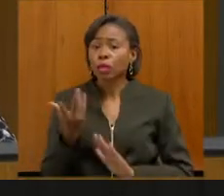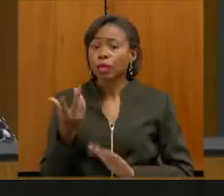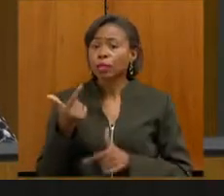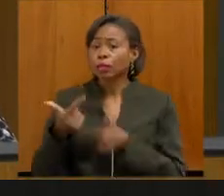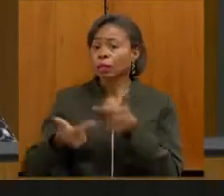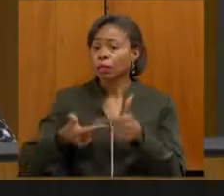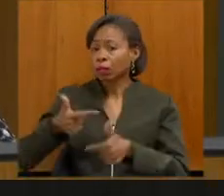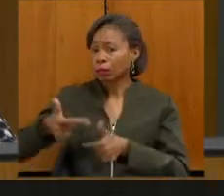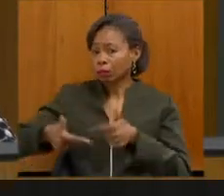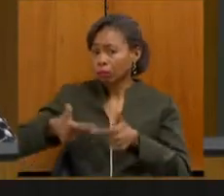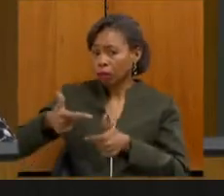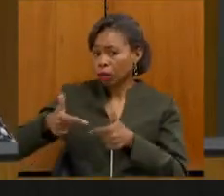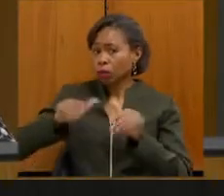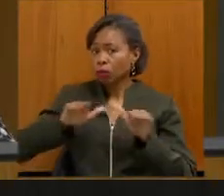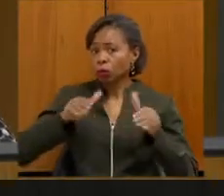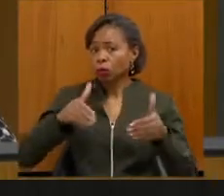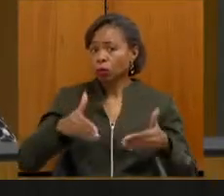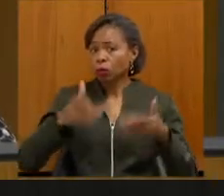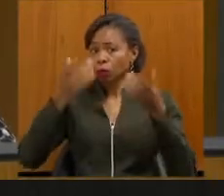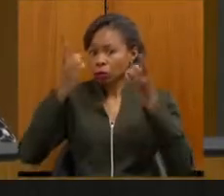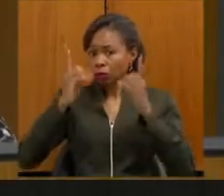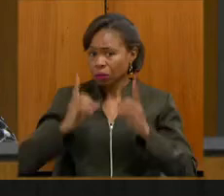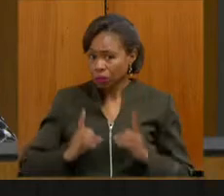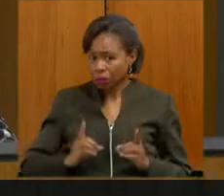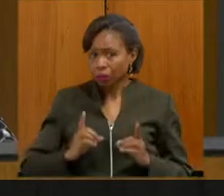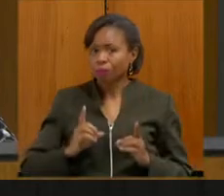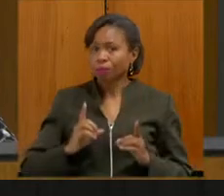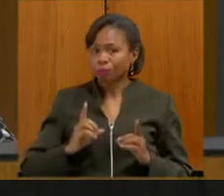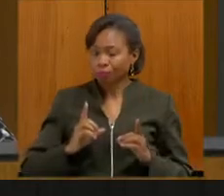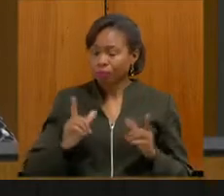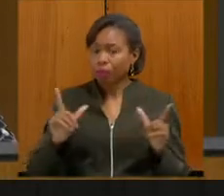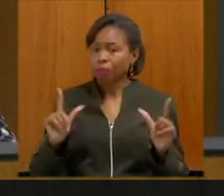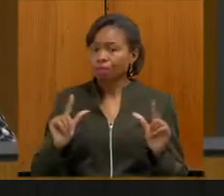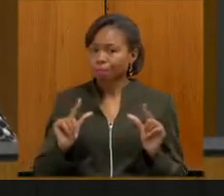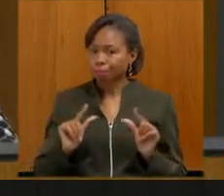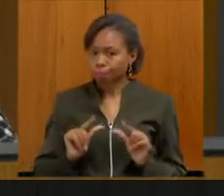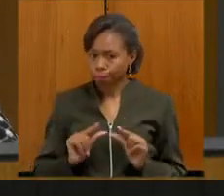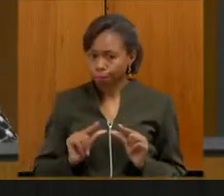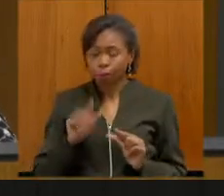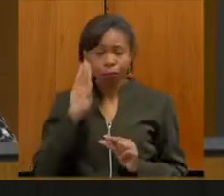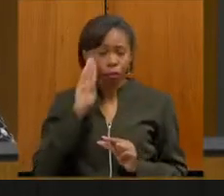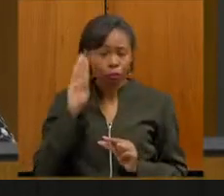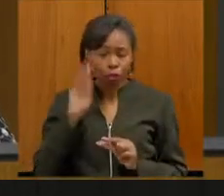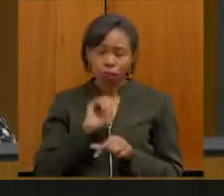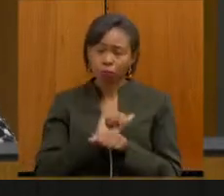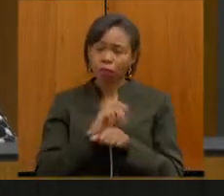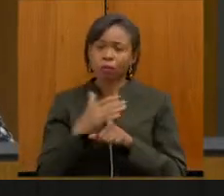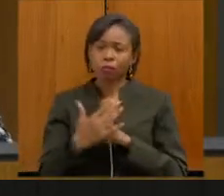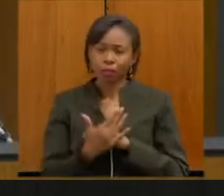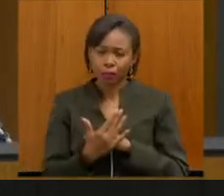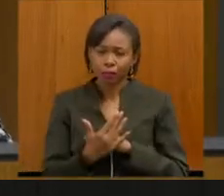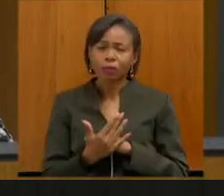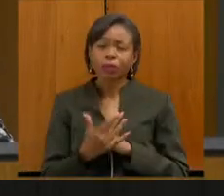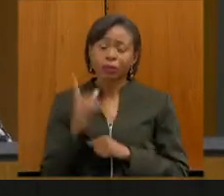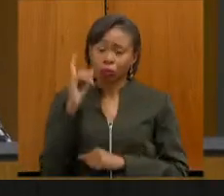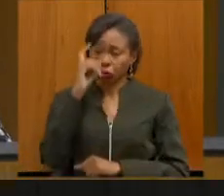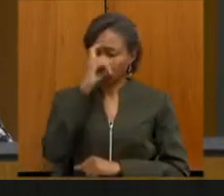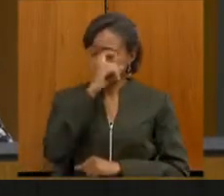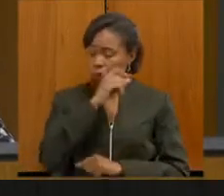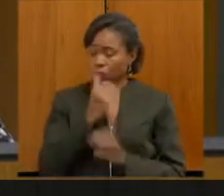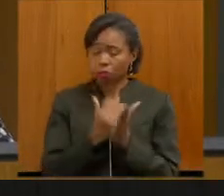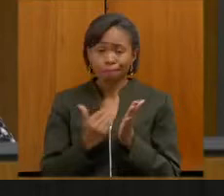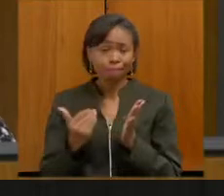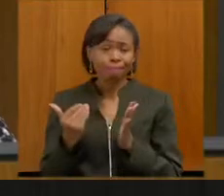com deficiência, principalmente nesse contexto pandêmico, têm diminuído. Então, é o que dificulta mais.